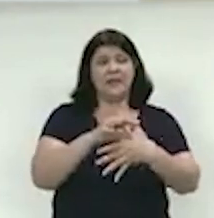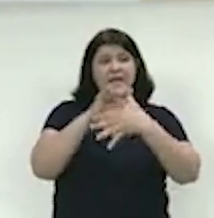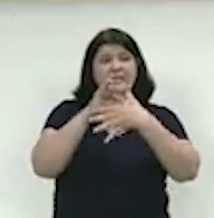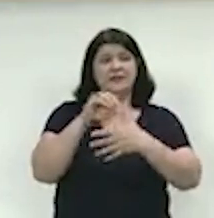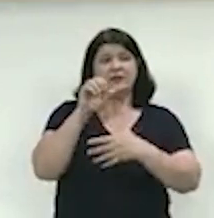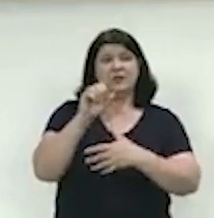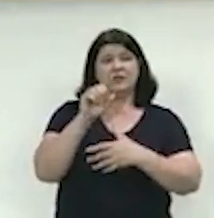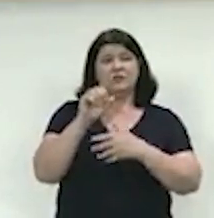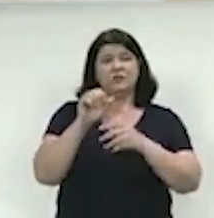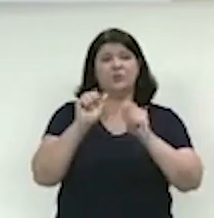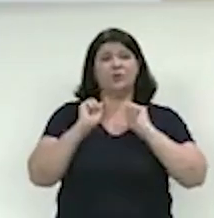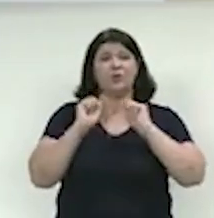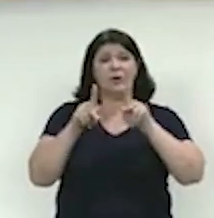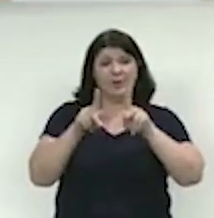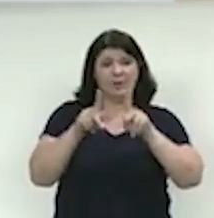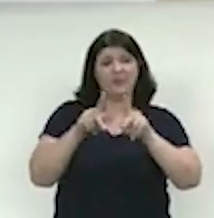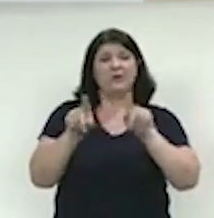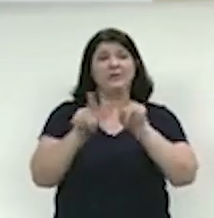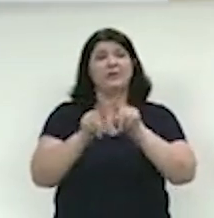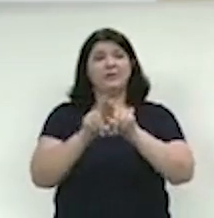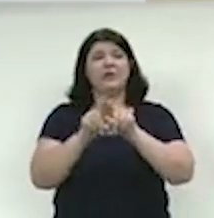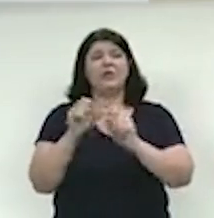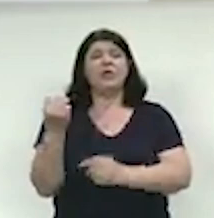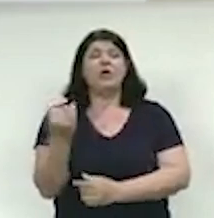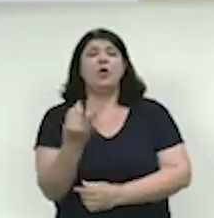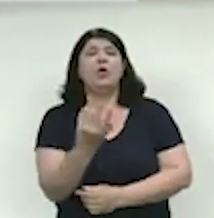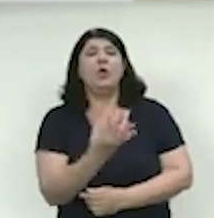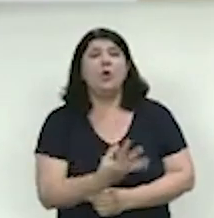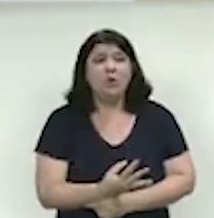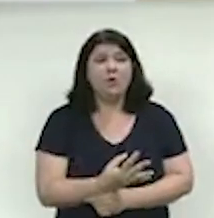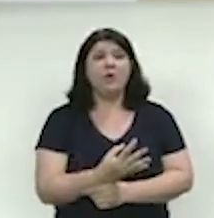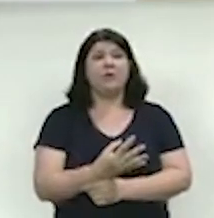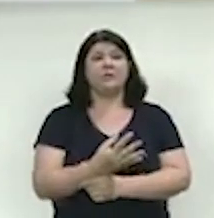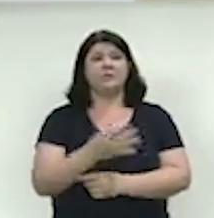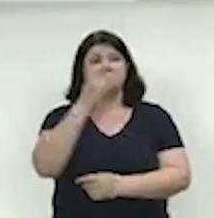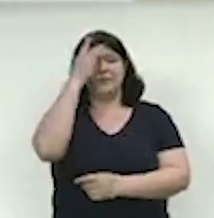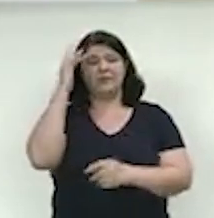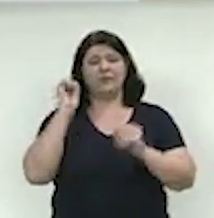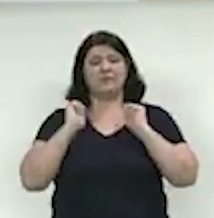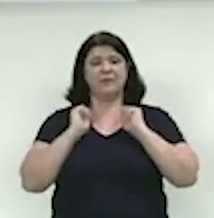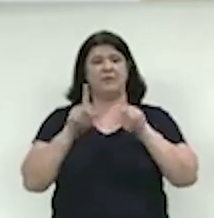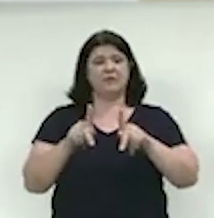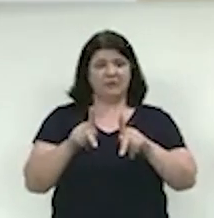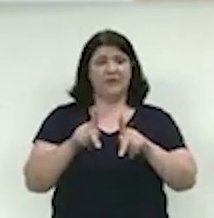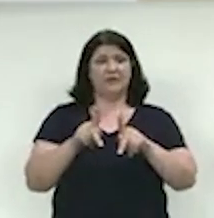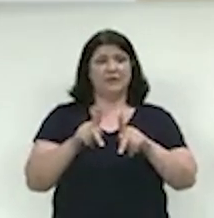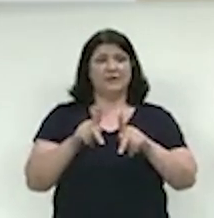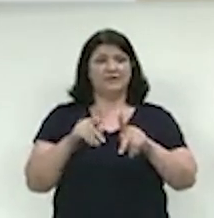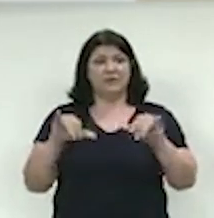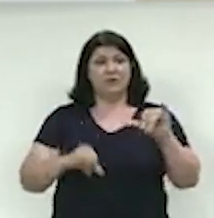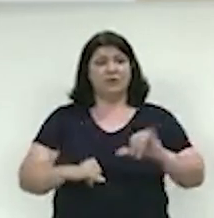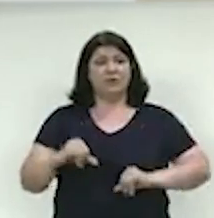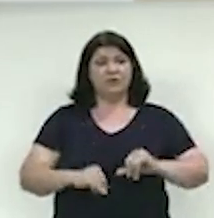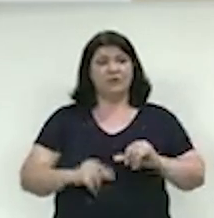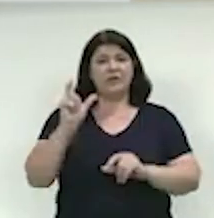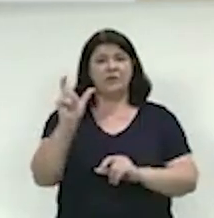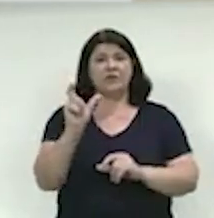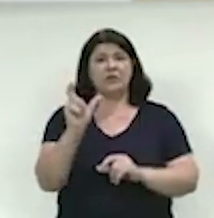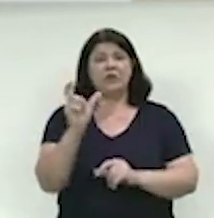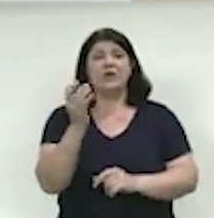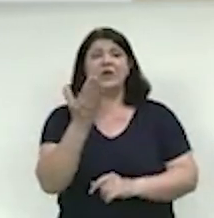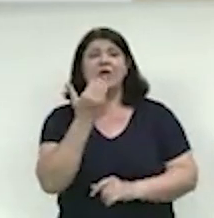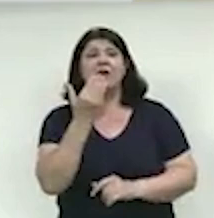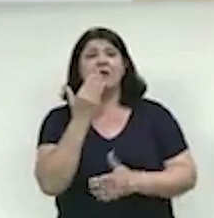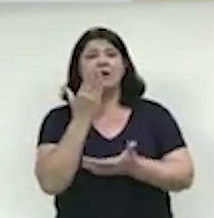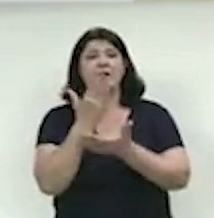responda o que segue. 1. Quantos servidores inativos foram afetados com a decisão judicial que cancelou o benefício do